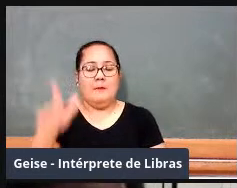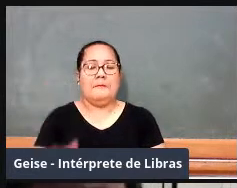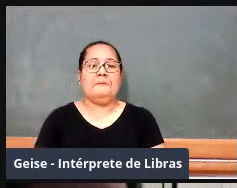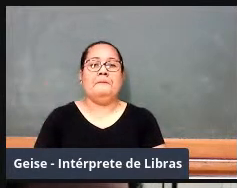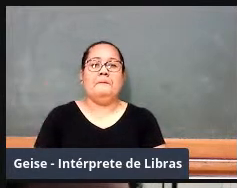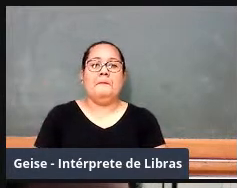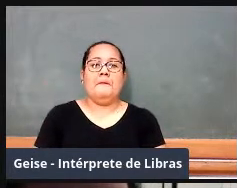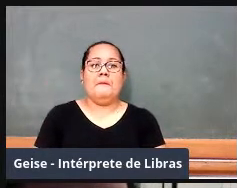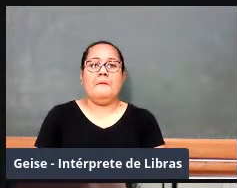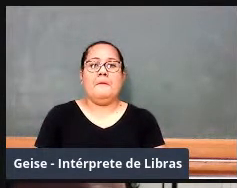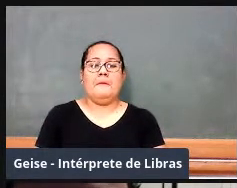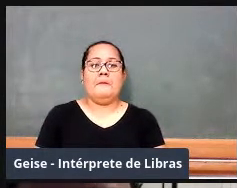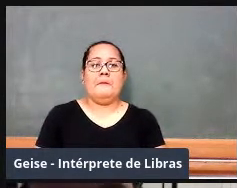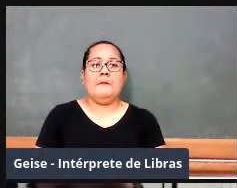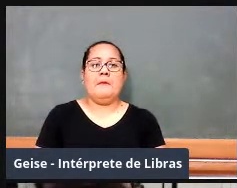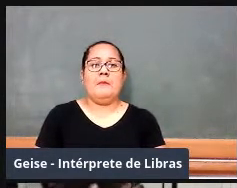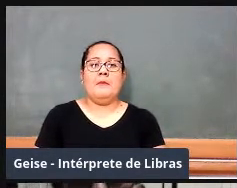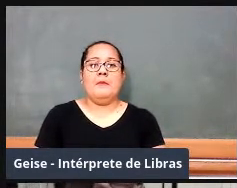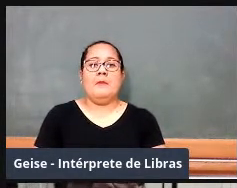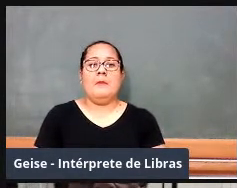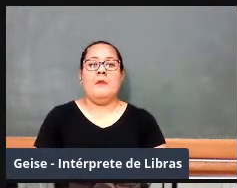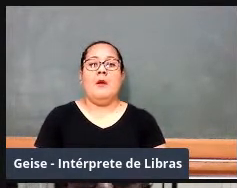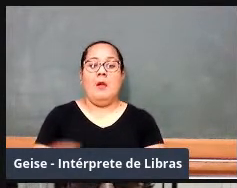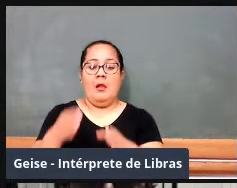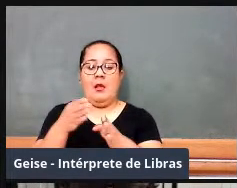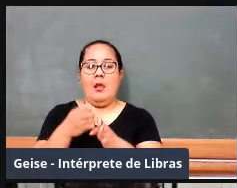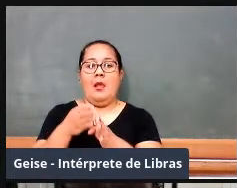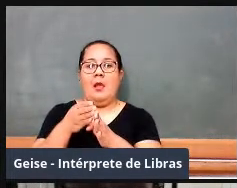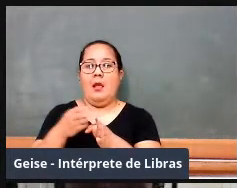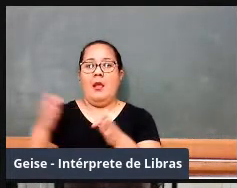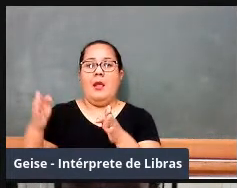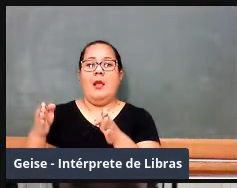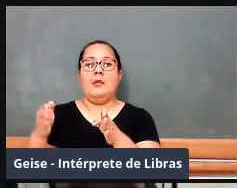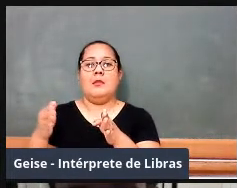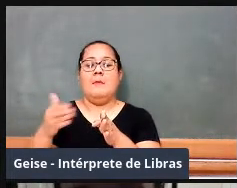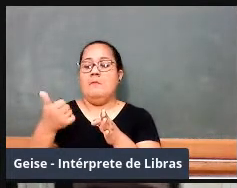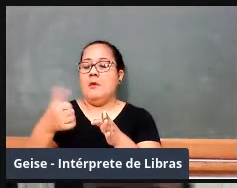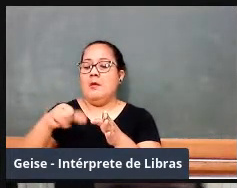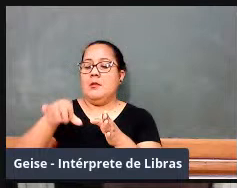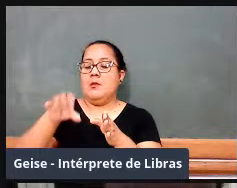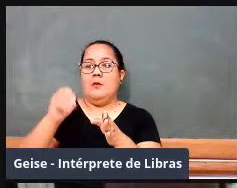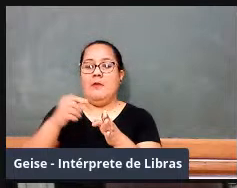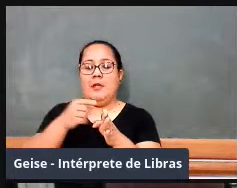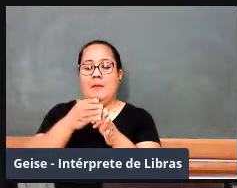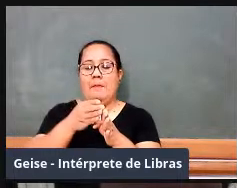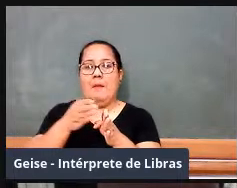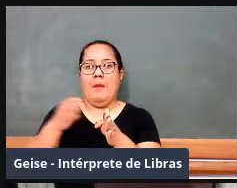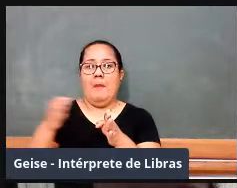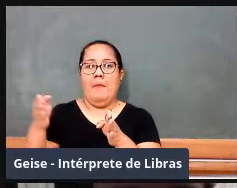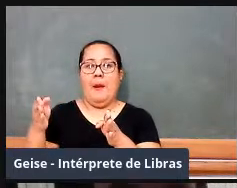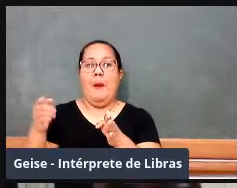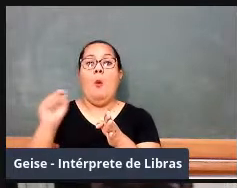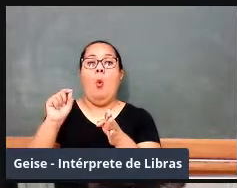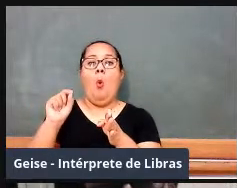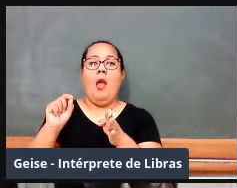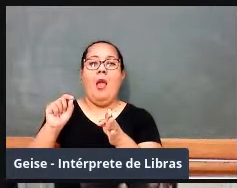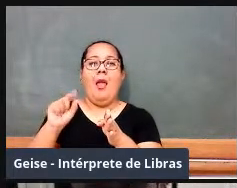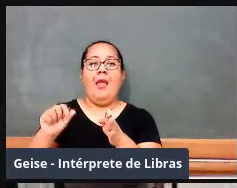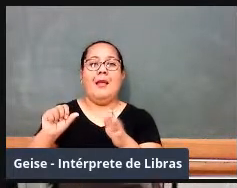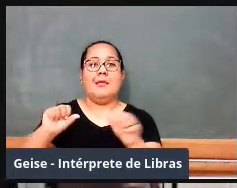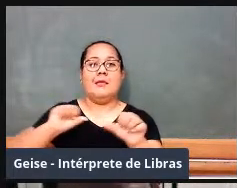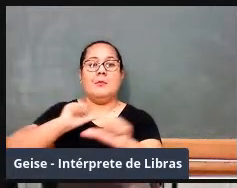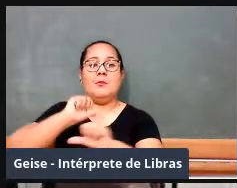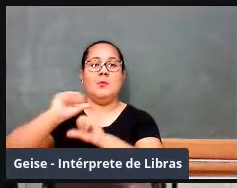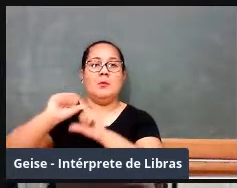a década de 90, com o governo Fernando Henrique Cardoso, a gente tem um processo de internacionalização, que os estudos